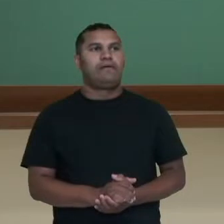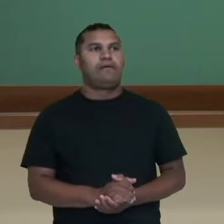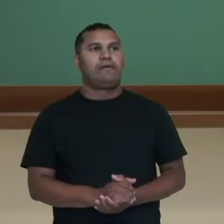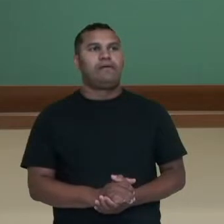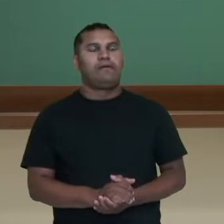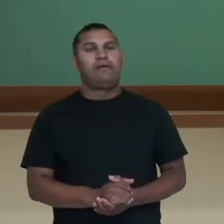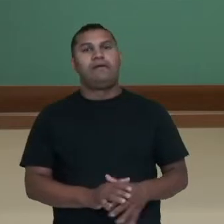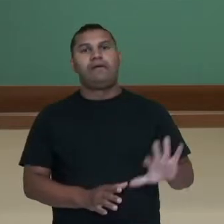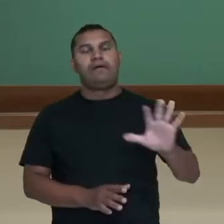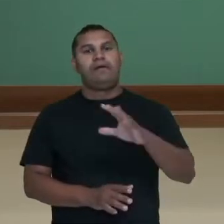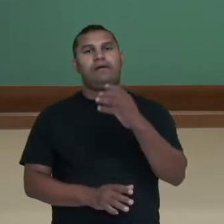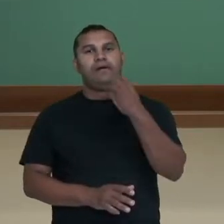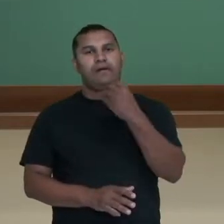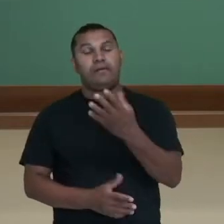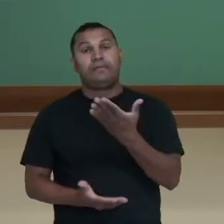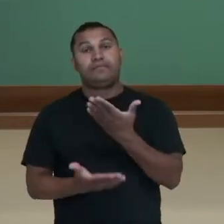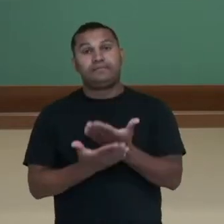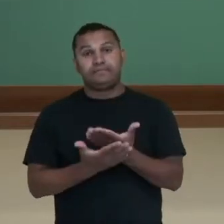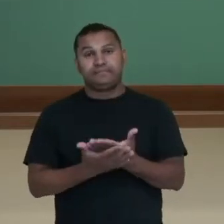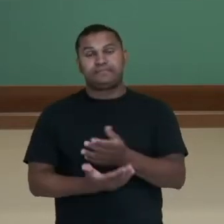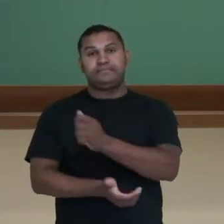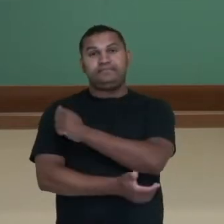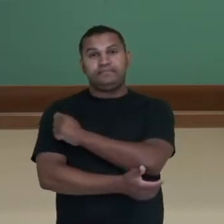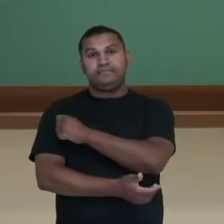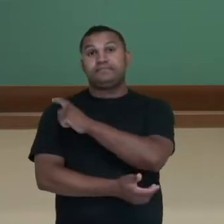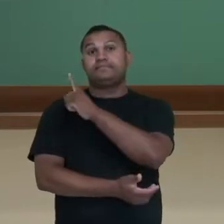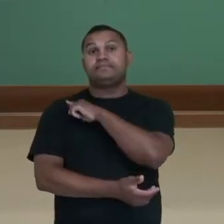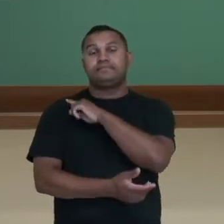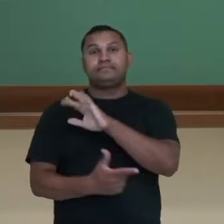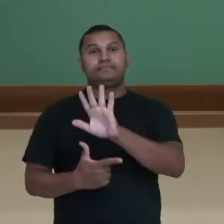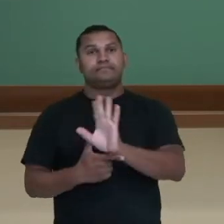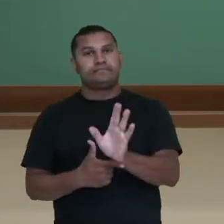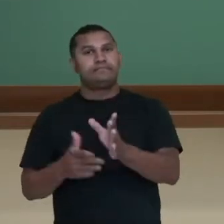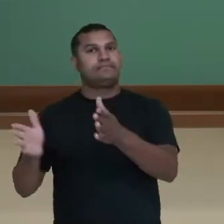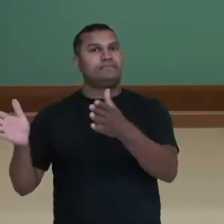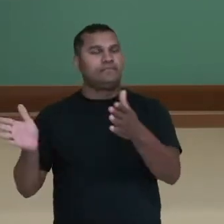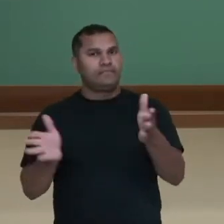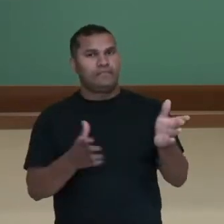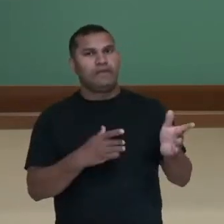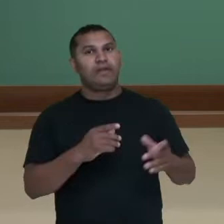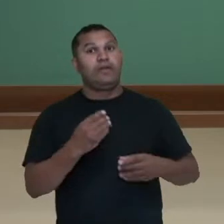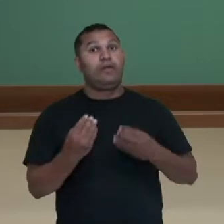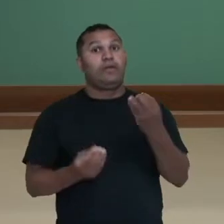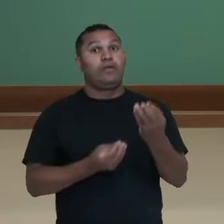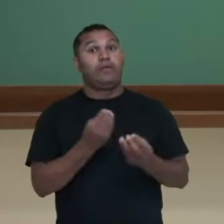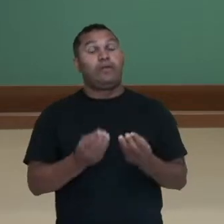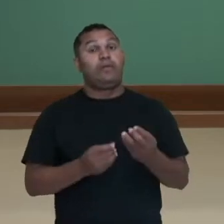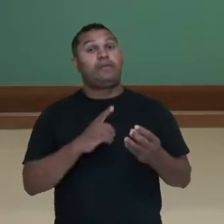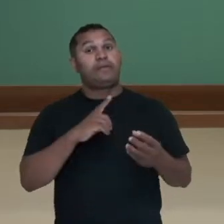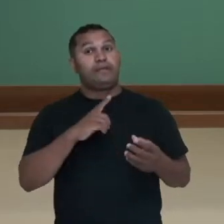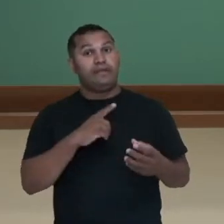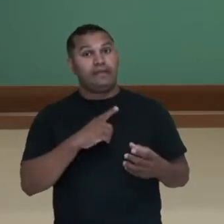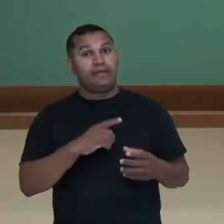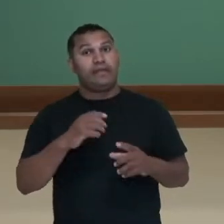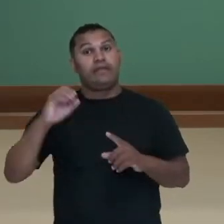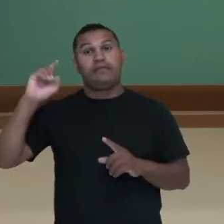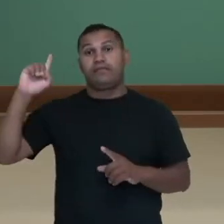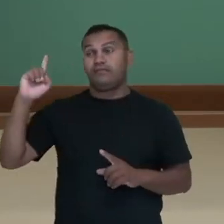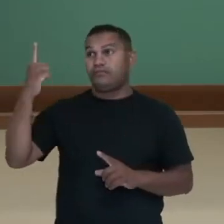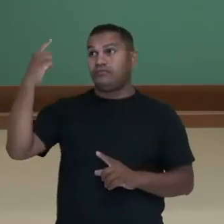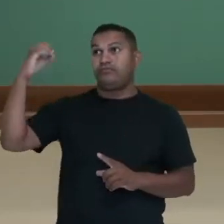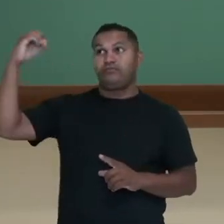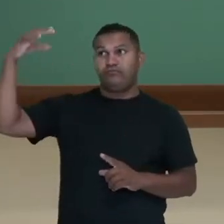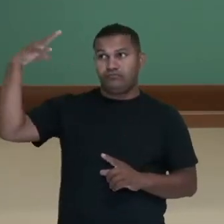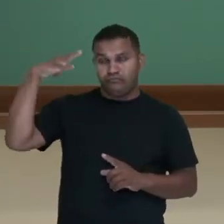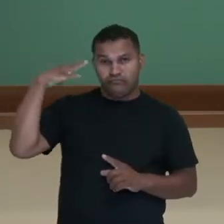Olá, estudantes da primeira série! Neste vídeo vamos falar sobre a circulação das ideias iluministas na América, a